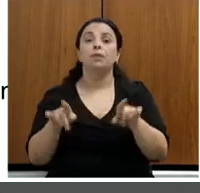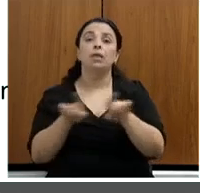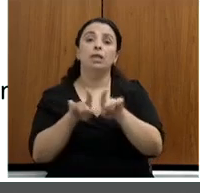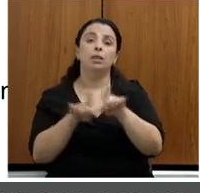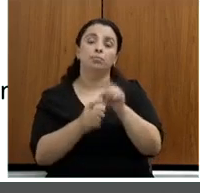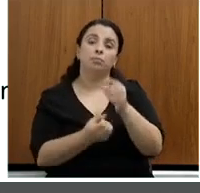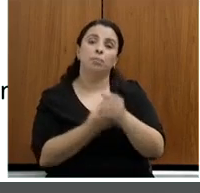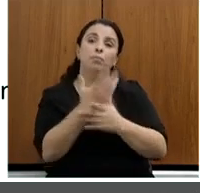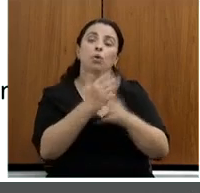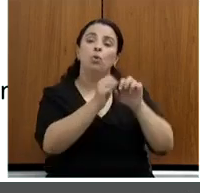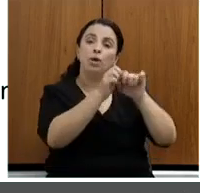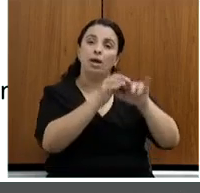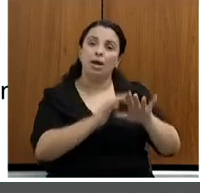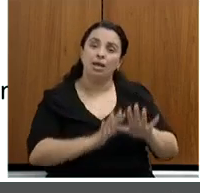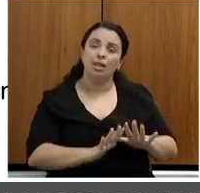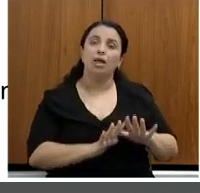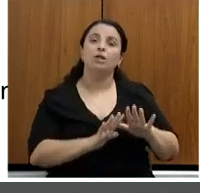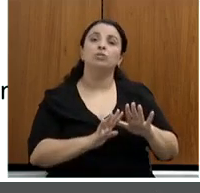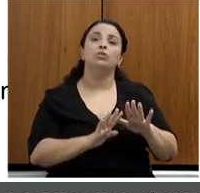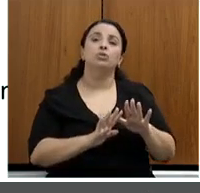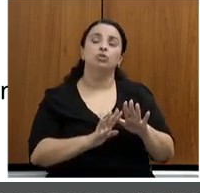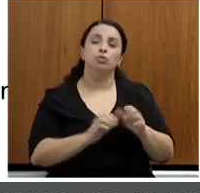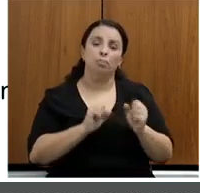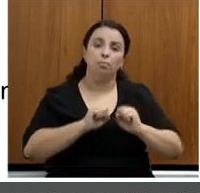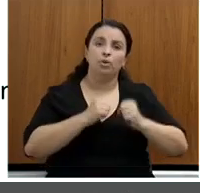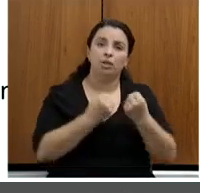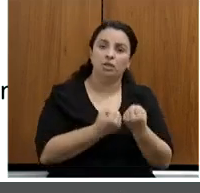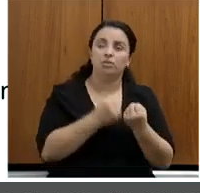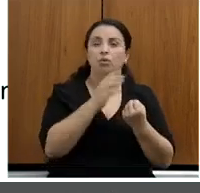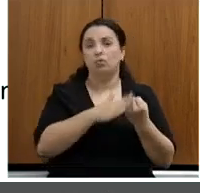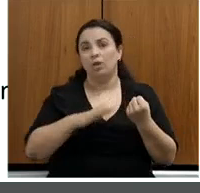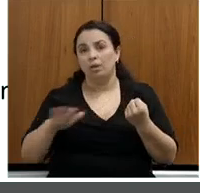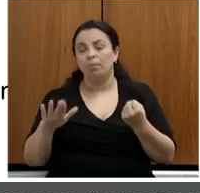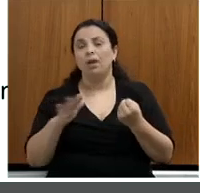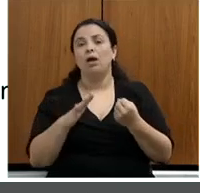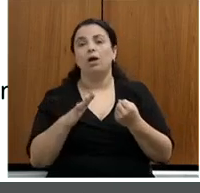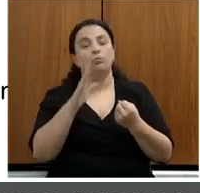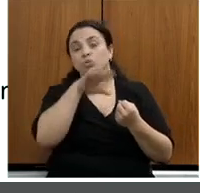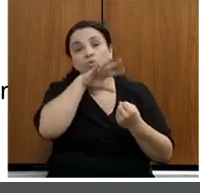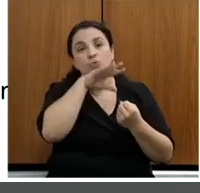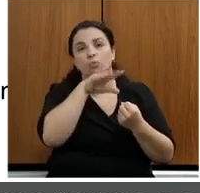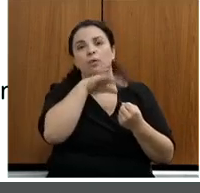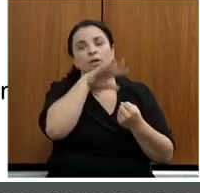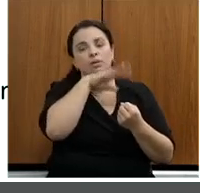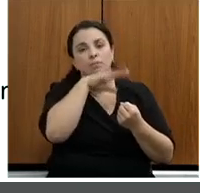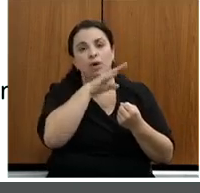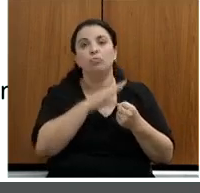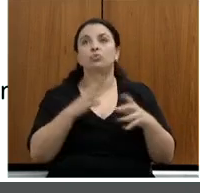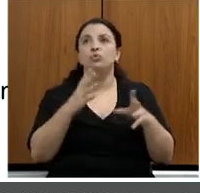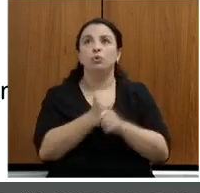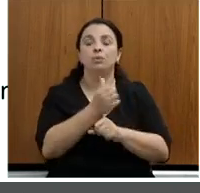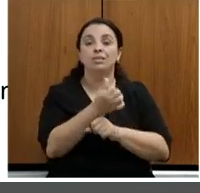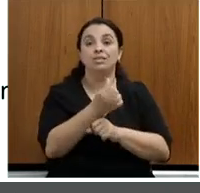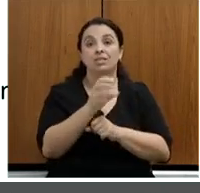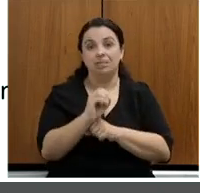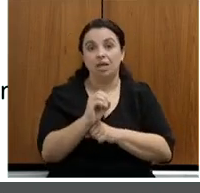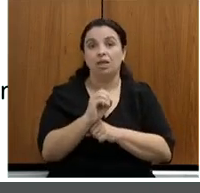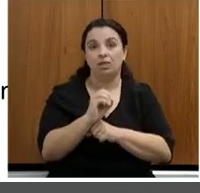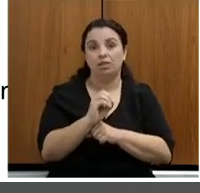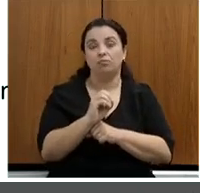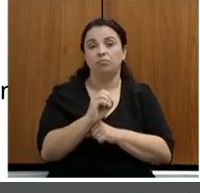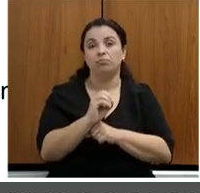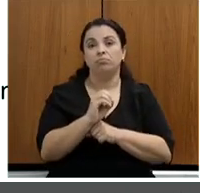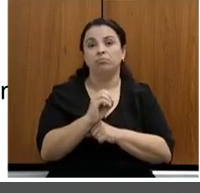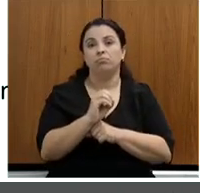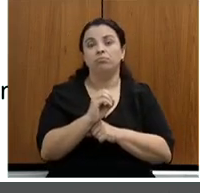entidades de proteção animal e protetores. Hoje nós temos mais de 60 entidades cadastradas, e isso foi lançado há